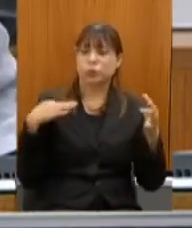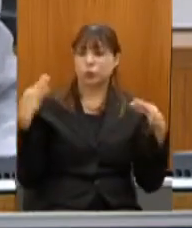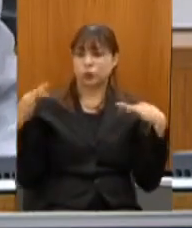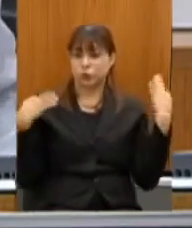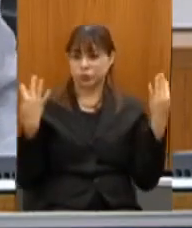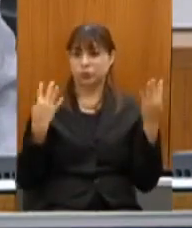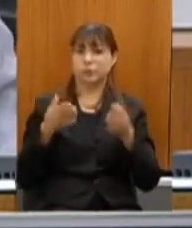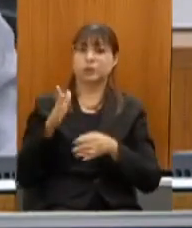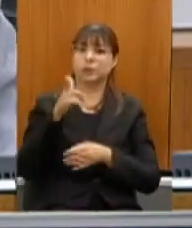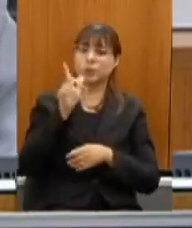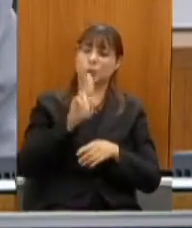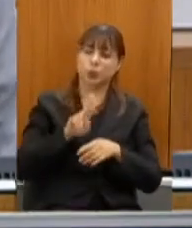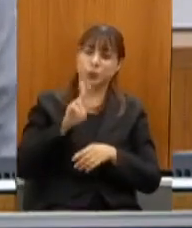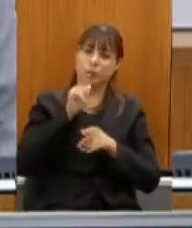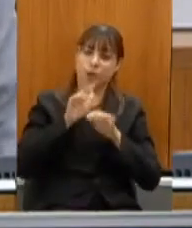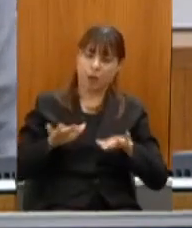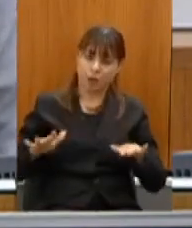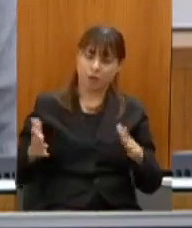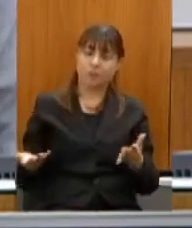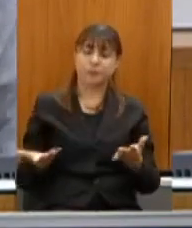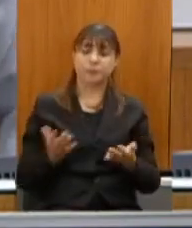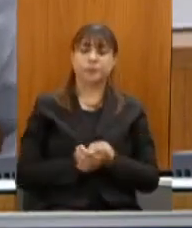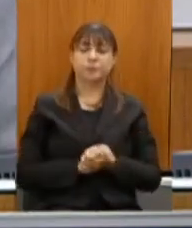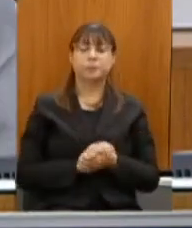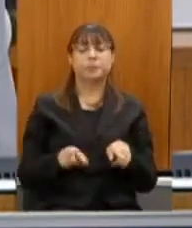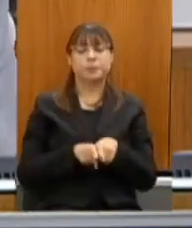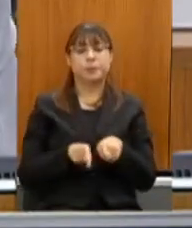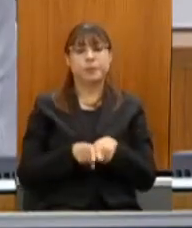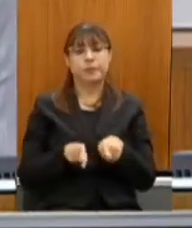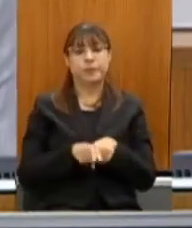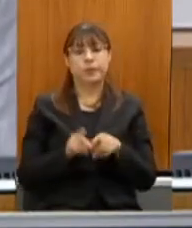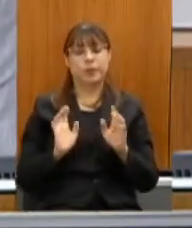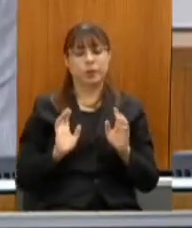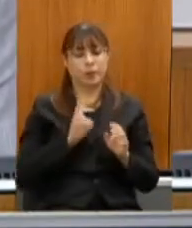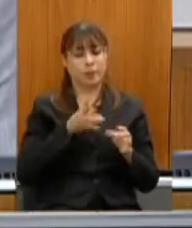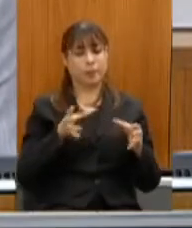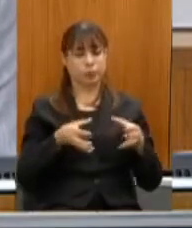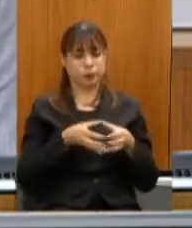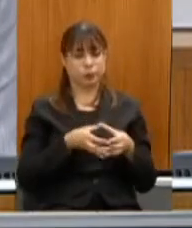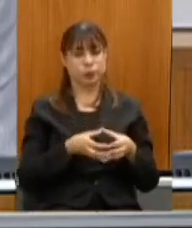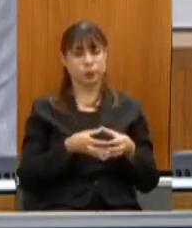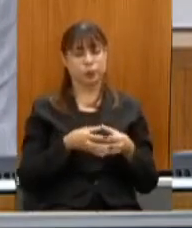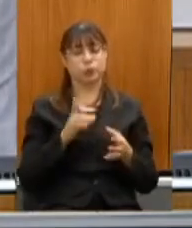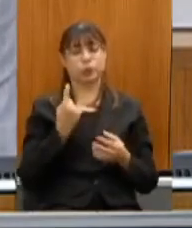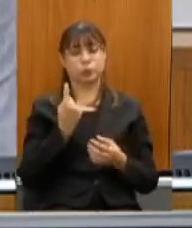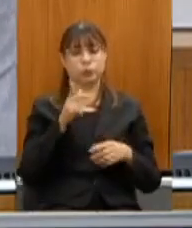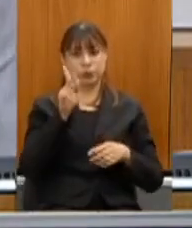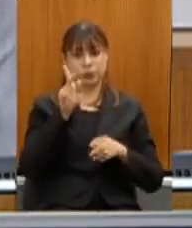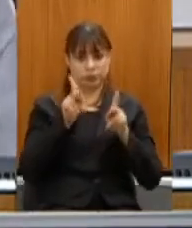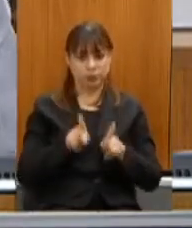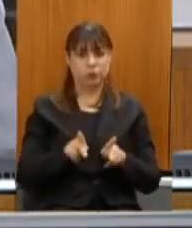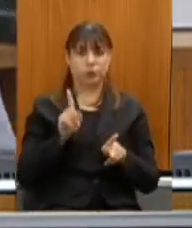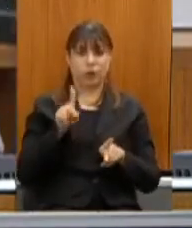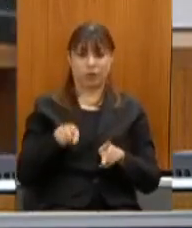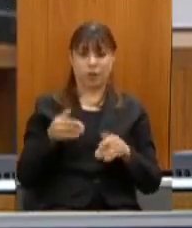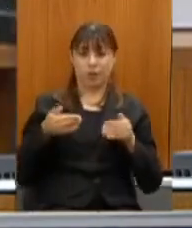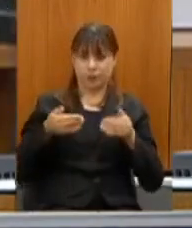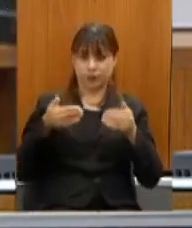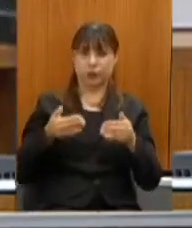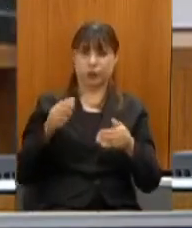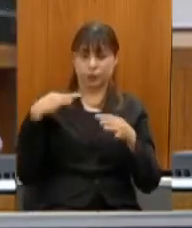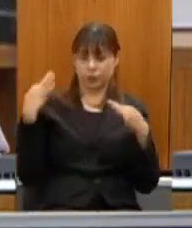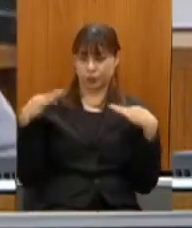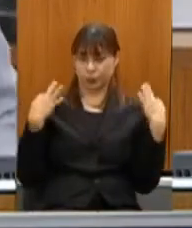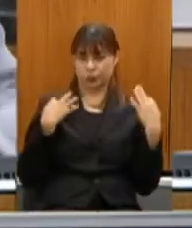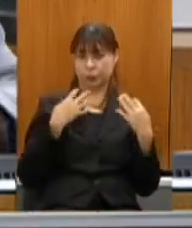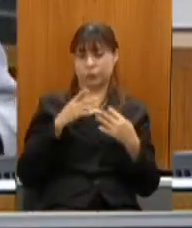além do ordenamento colocamos nesse grupo também uma pessoa indicada pelo Ministério do Turismo devido ao